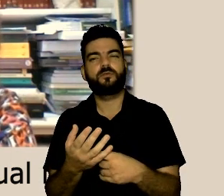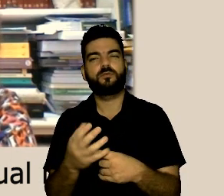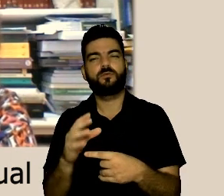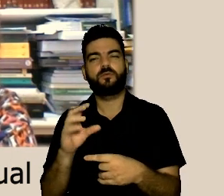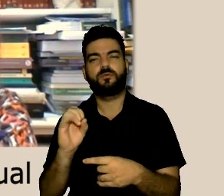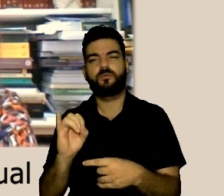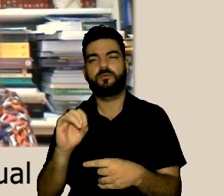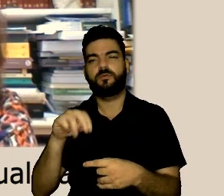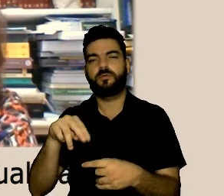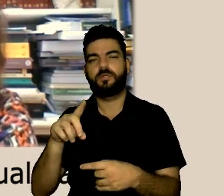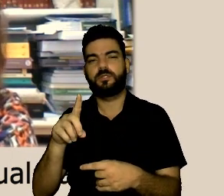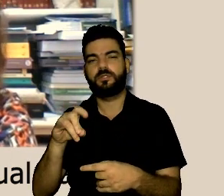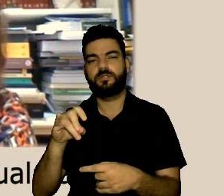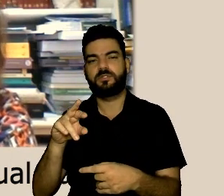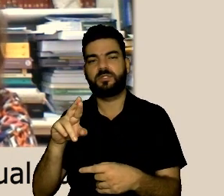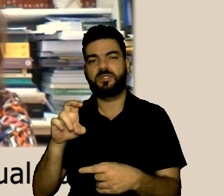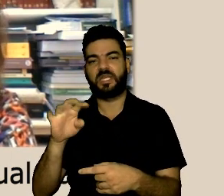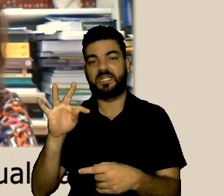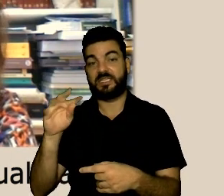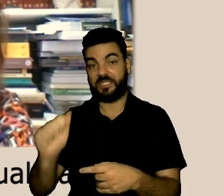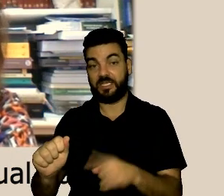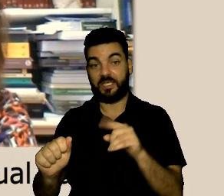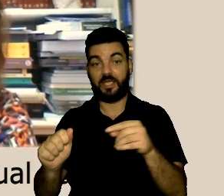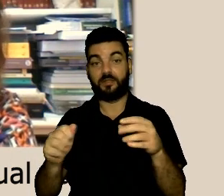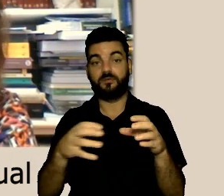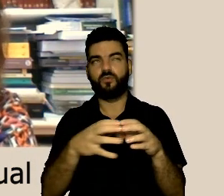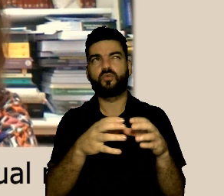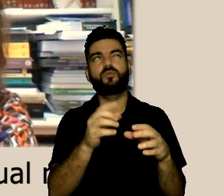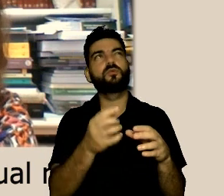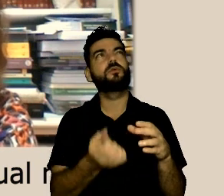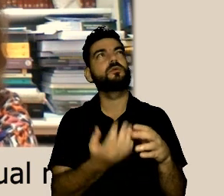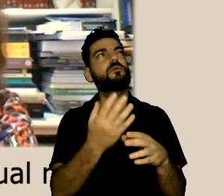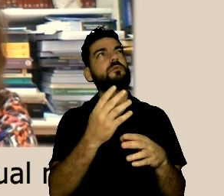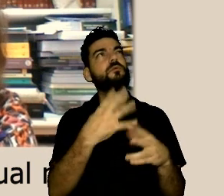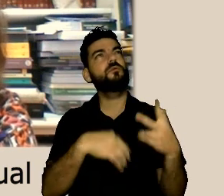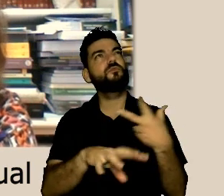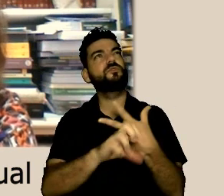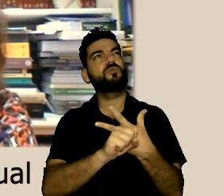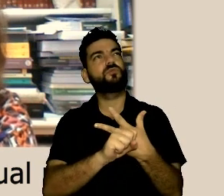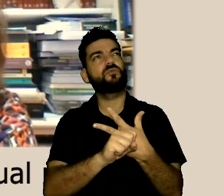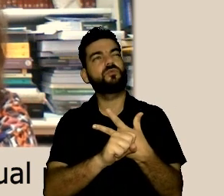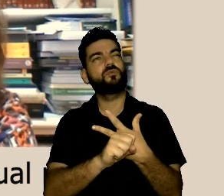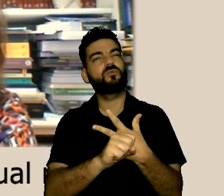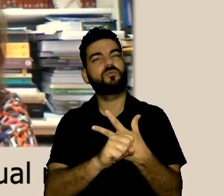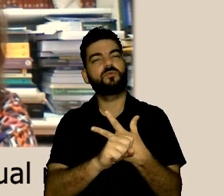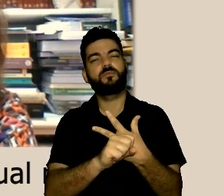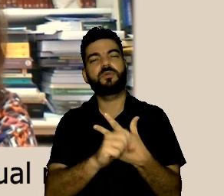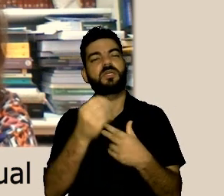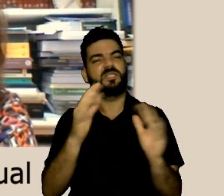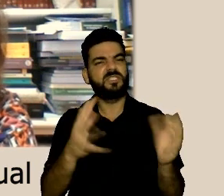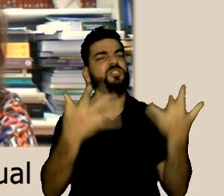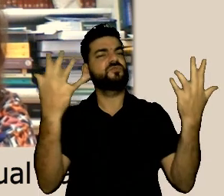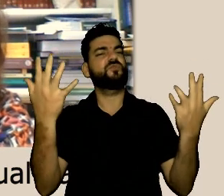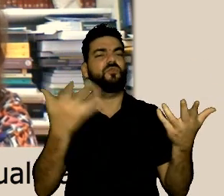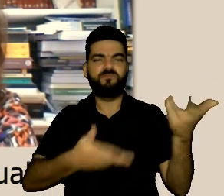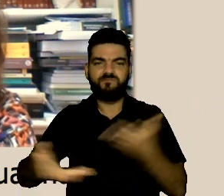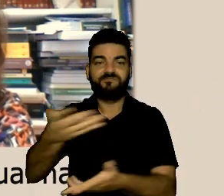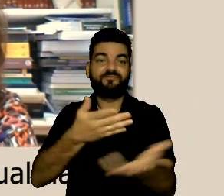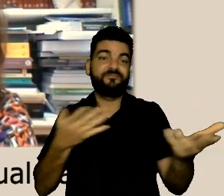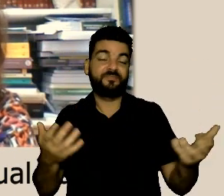outros né temos adesão por exemplo das indiretas tivemos uma campanha promovida pelo ouvidor